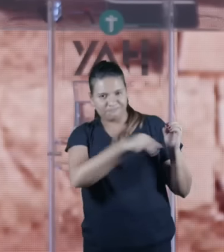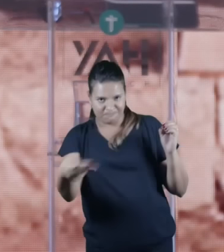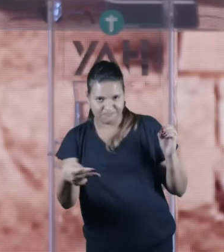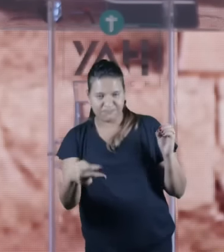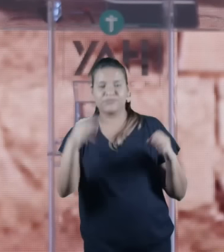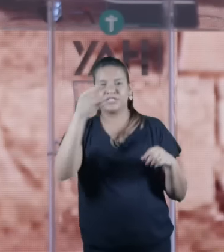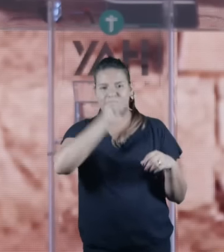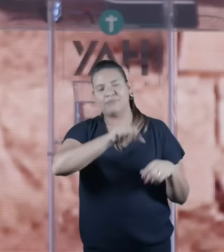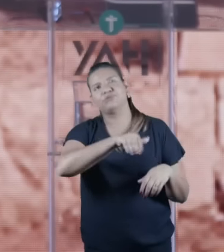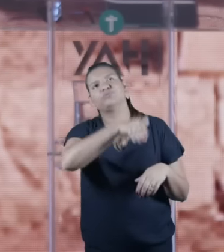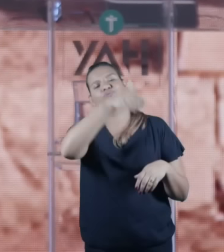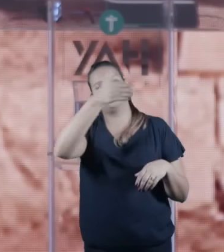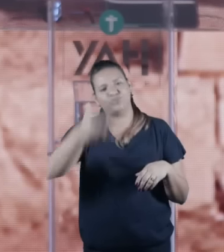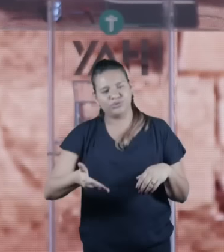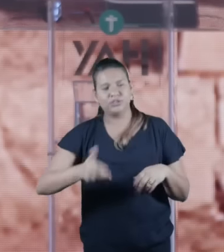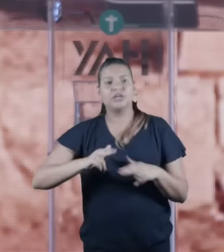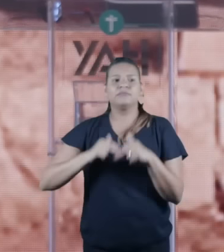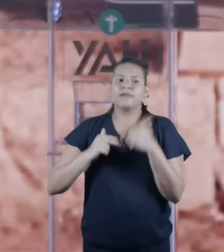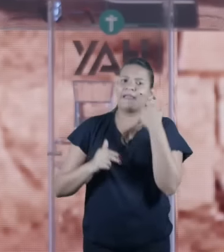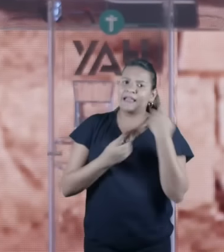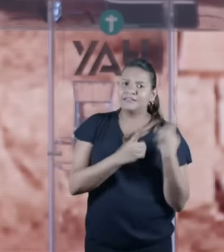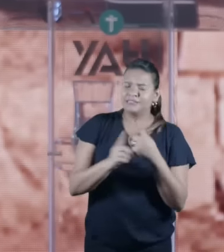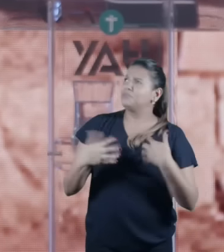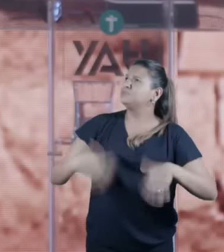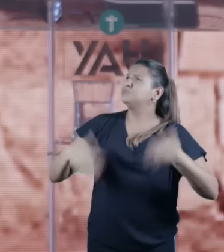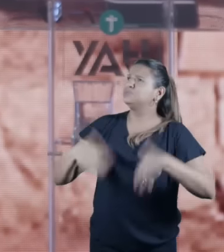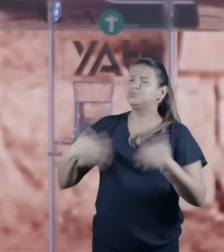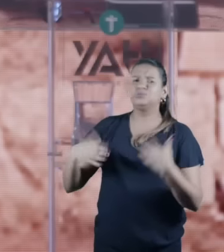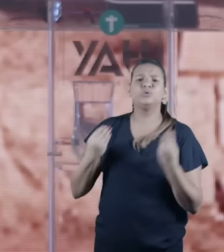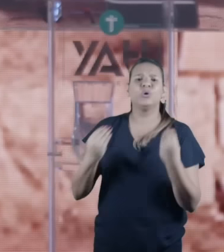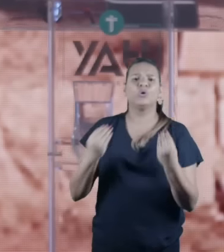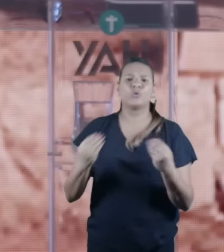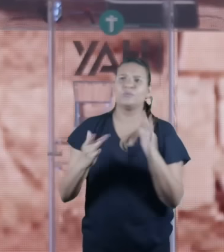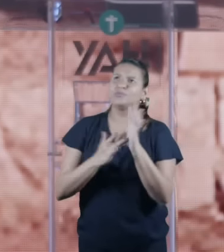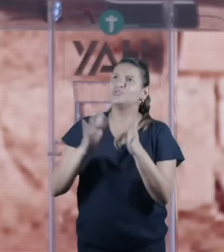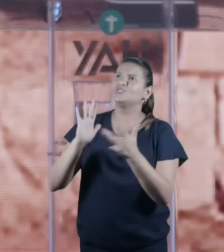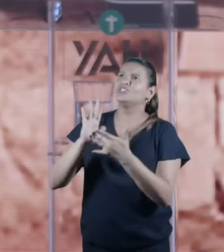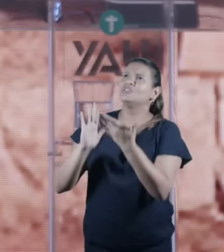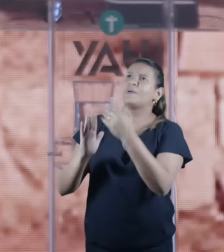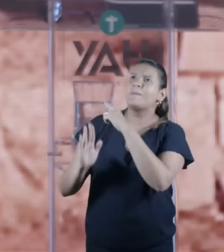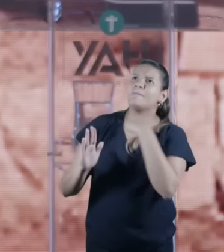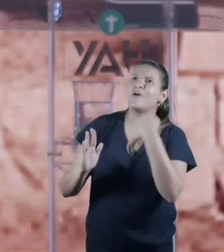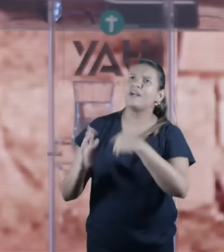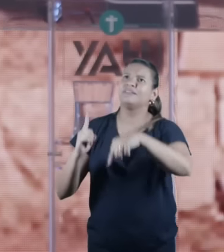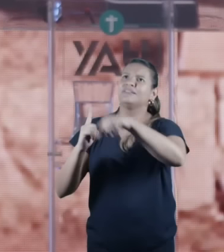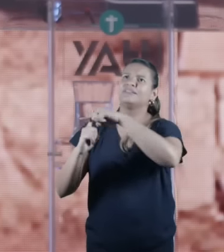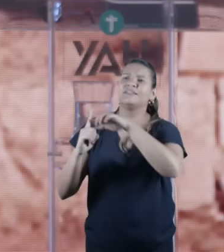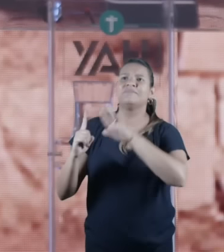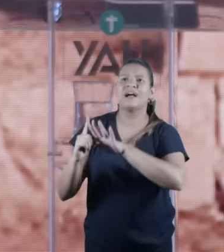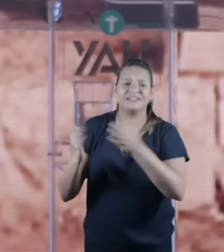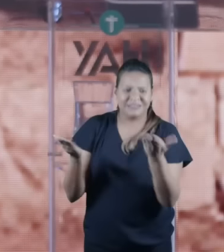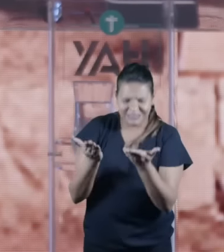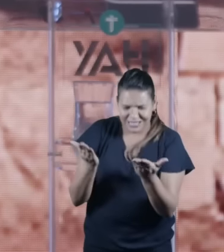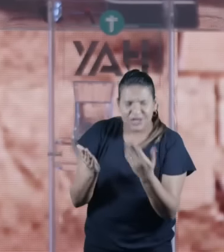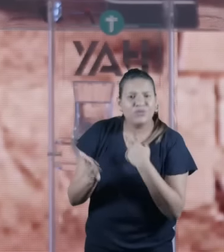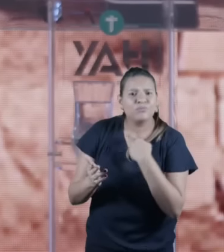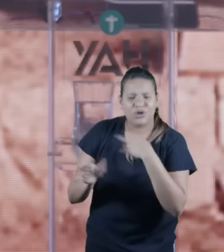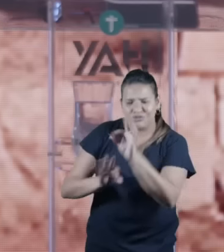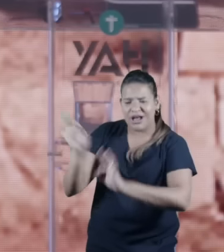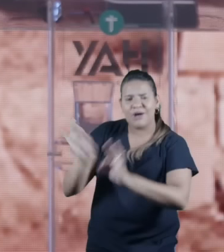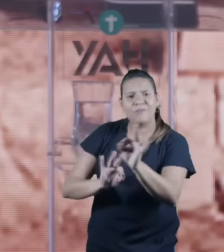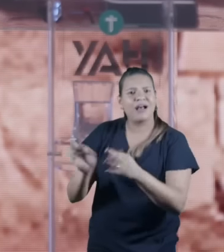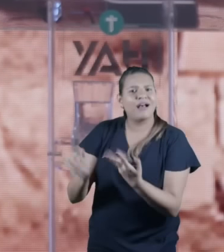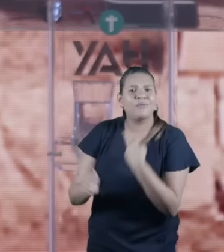obviamente com a morte com tudo mas como a gente vai honrar o corpo de Jesus porque a tradição judaica é que tu não pode deixar o corpo